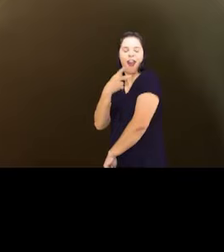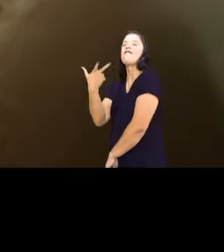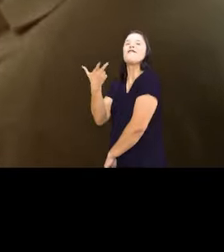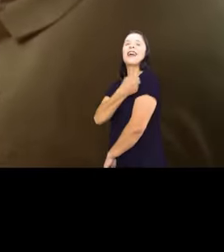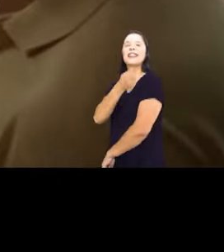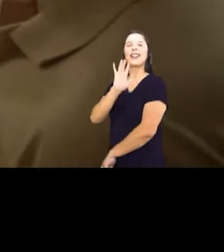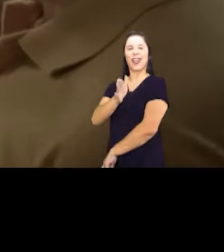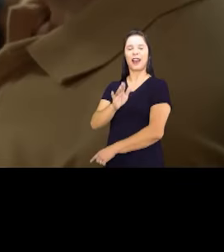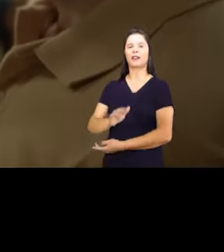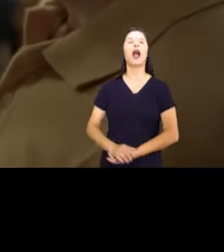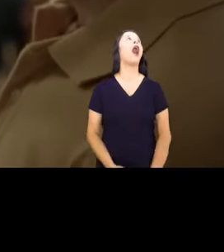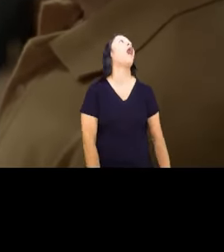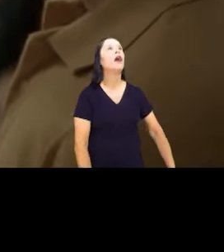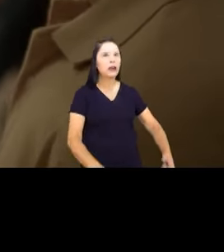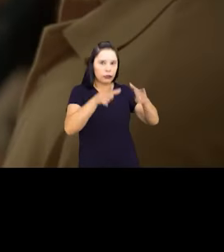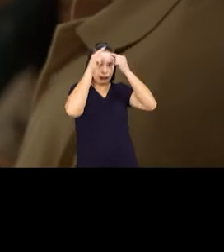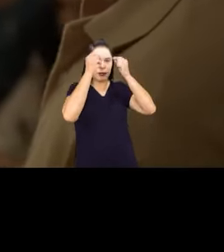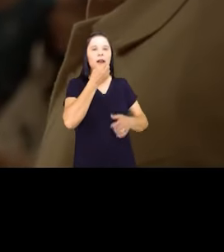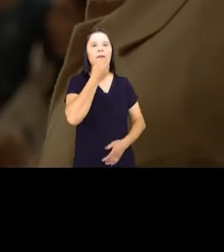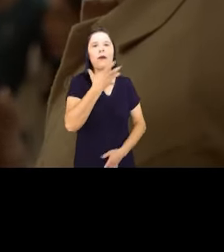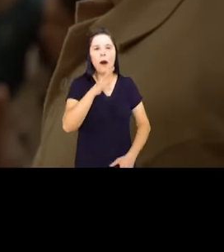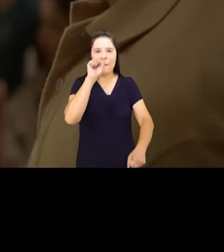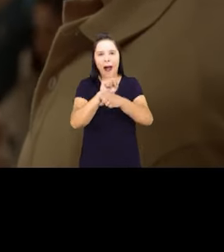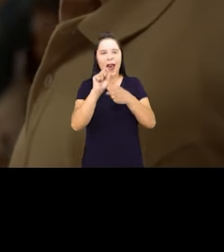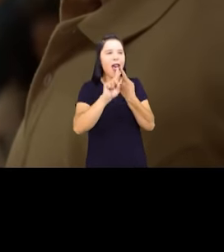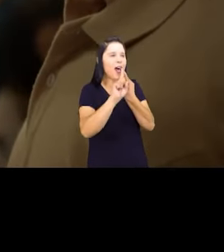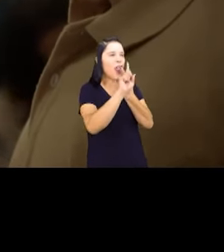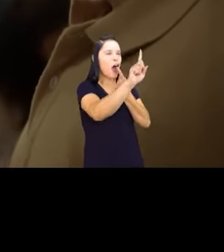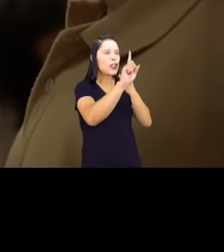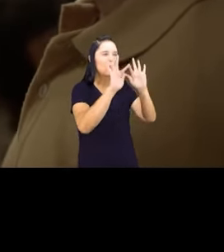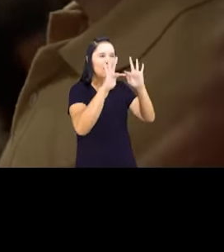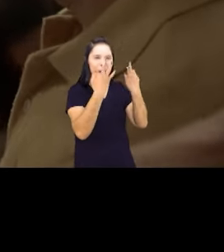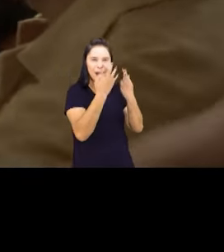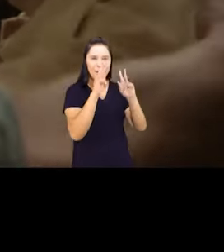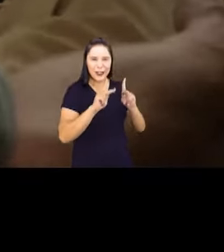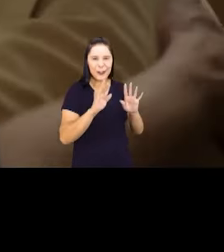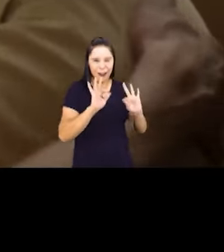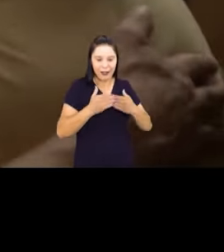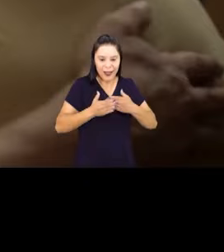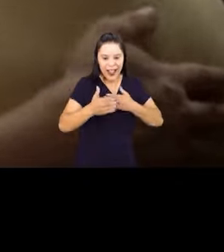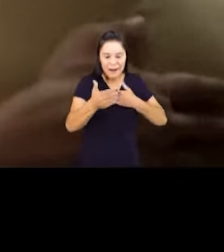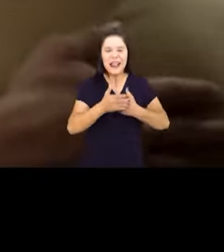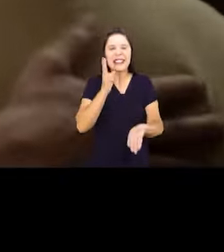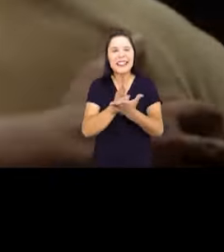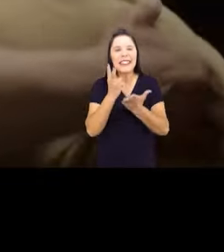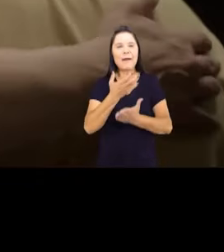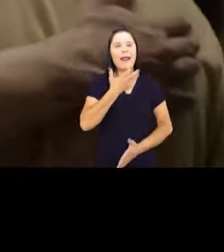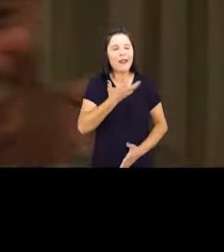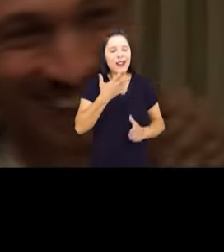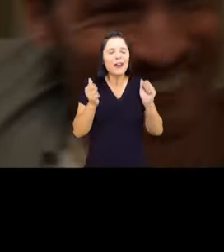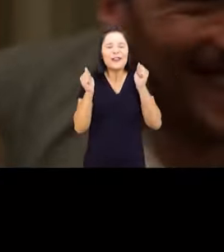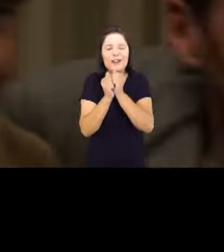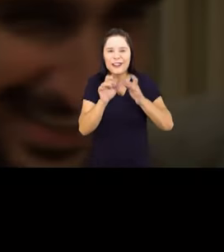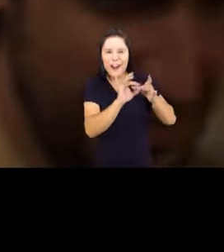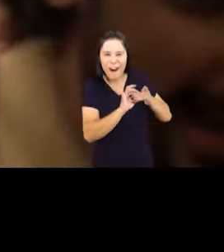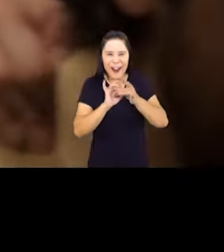vacinei. Ah, que bom. Chega de perder gente na família, né? Chega. Daqui pra frente, só Natal junto, hein?